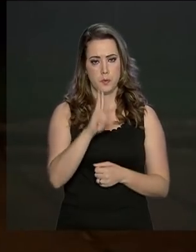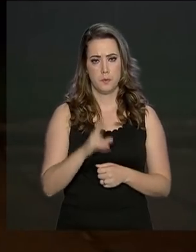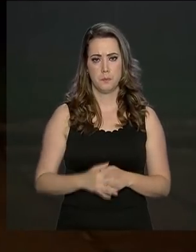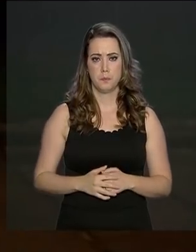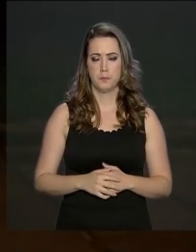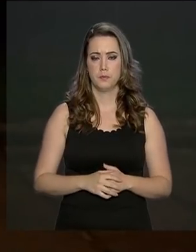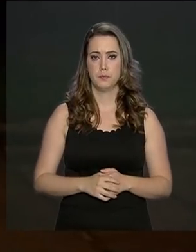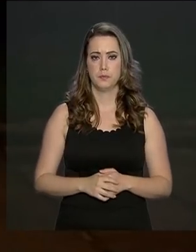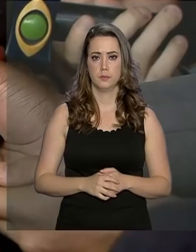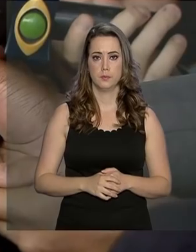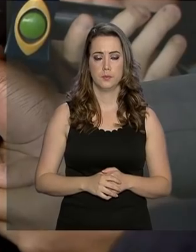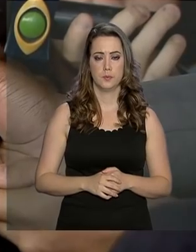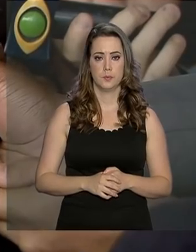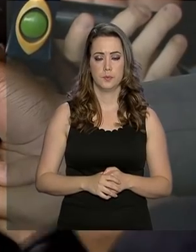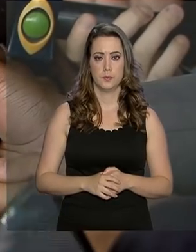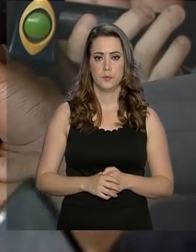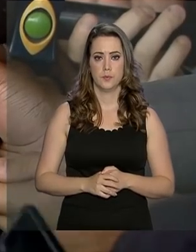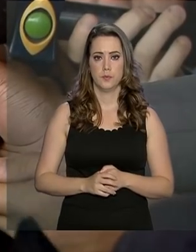o secretário.